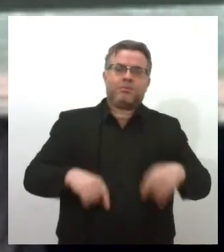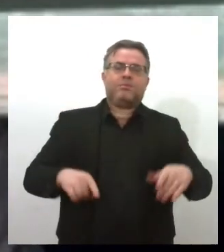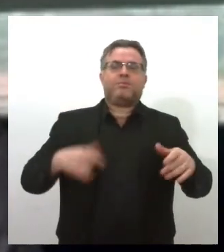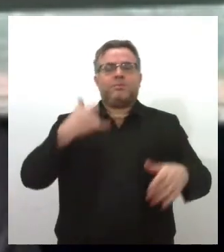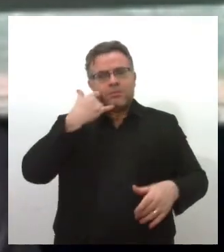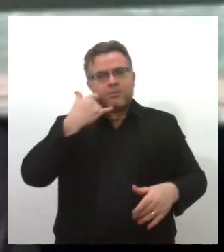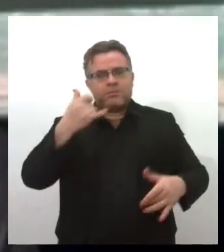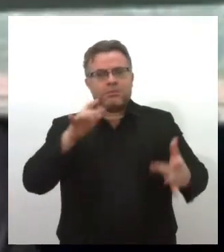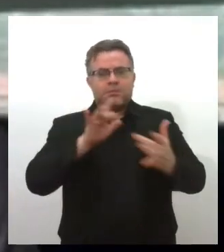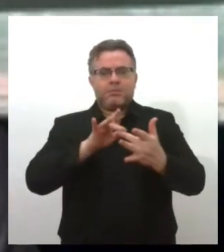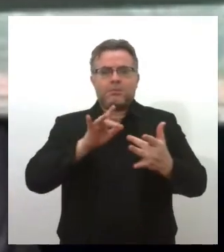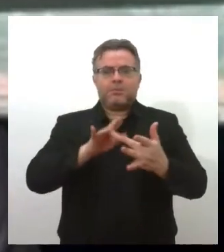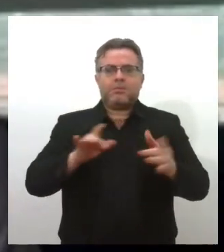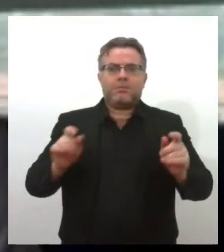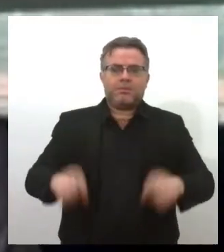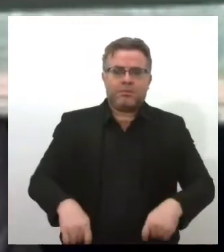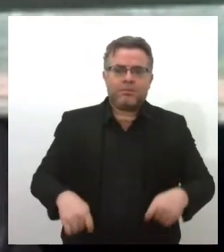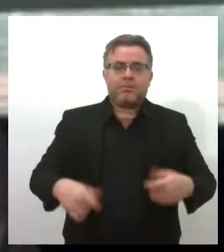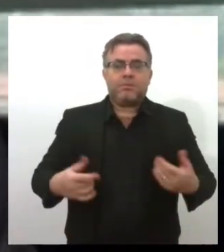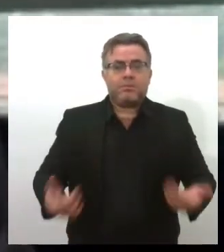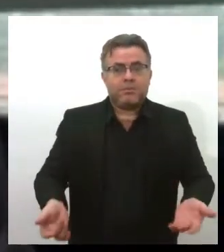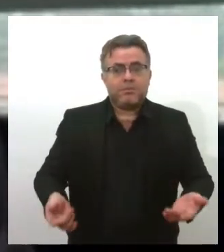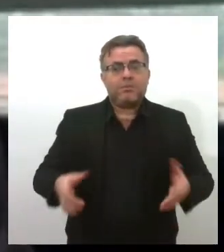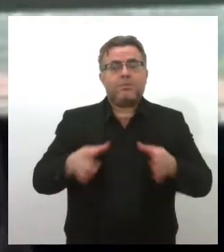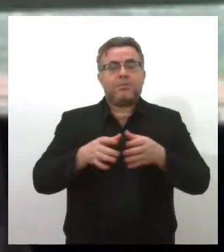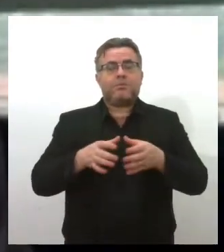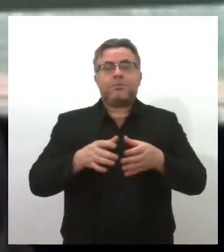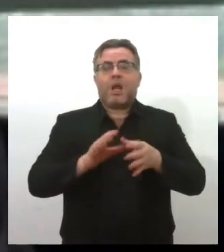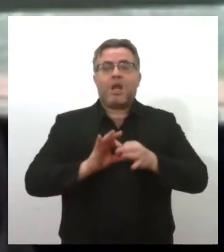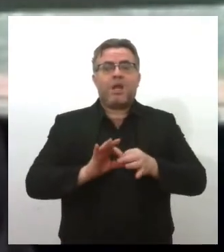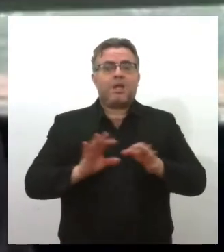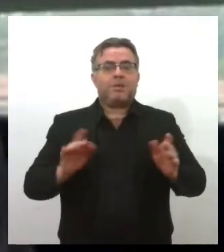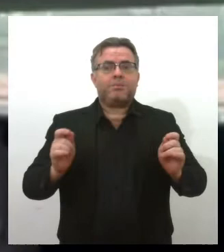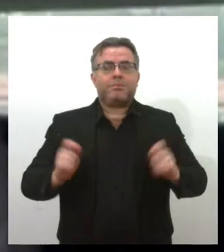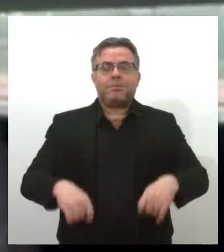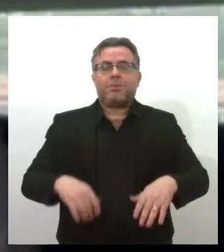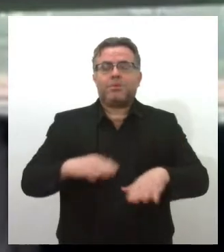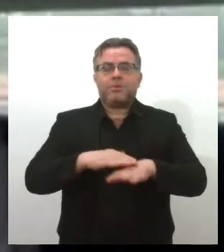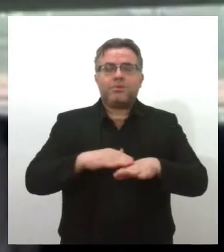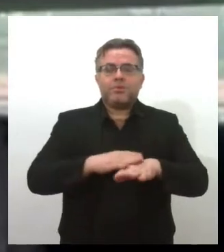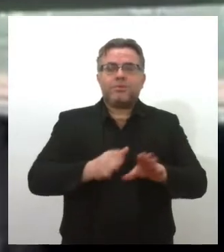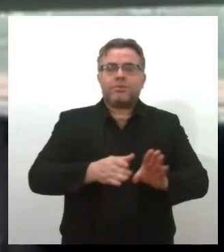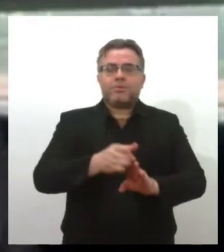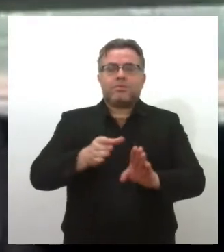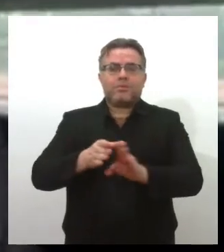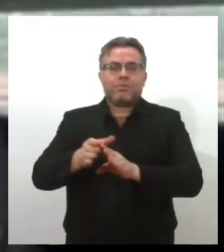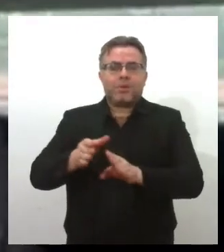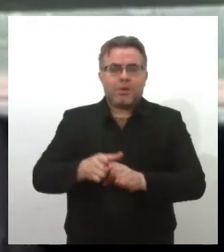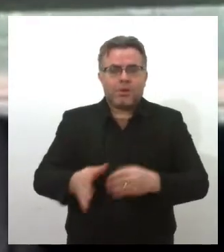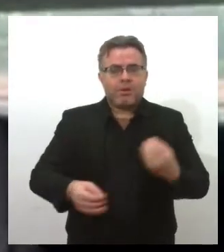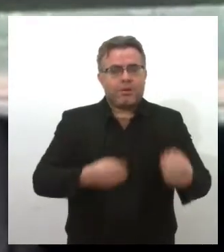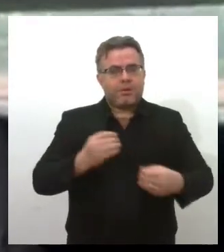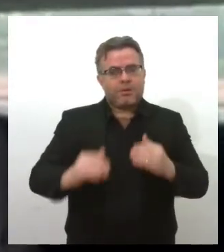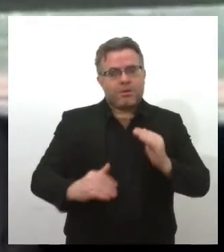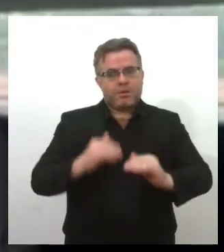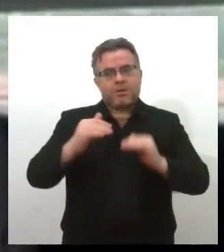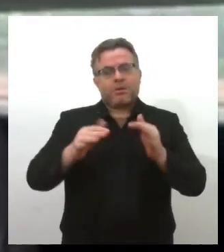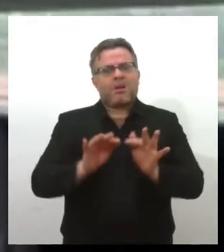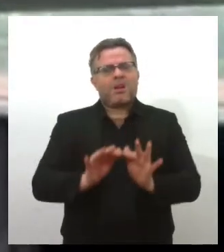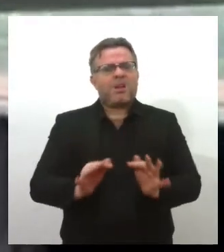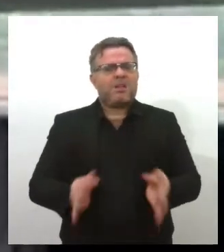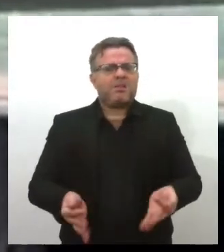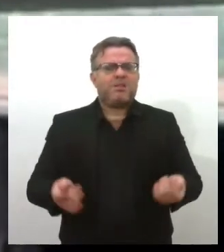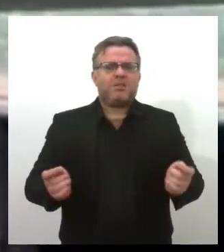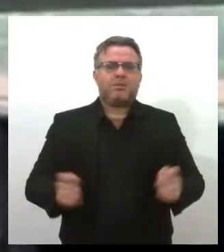em contato com a FAPTEC, a nossa equipe vai estar à disposição para que possa auxiliar em todo o processo. É um processo simples, uma